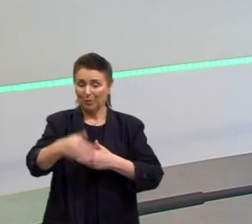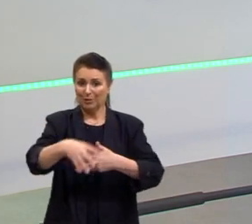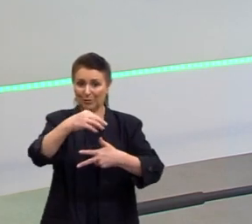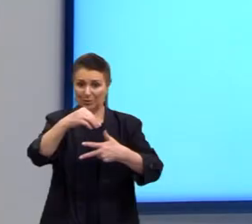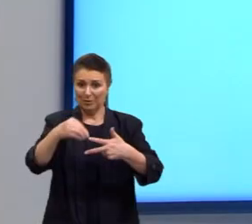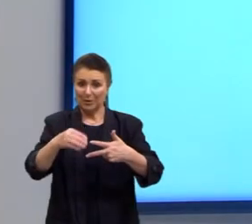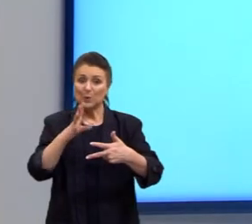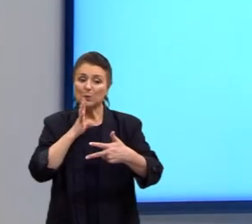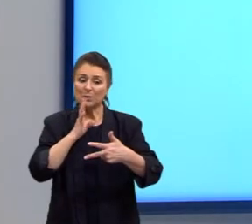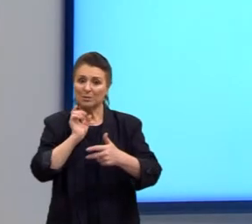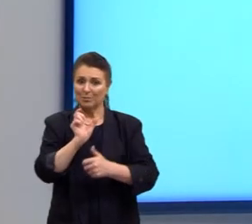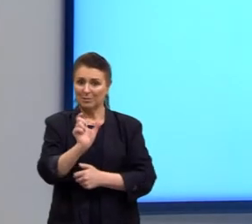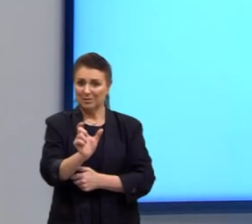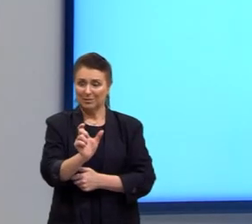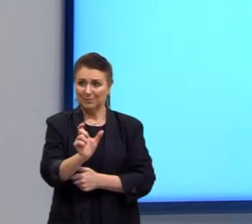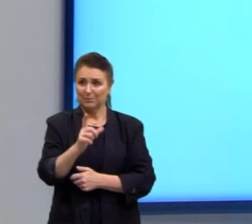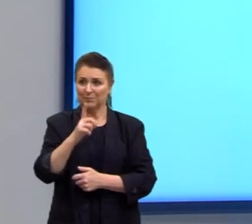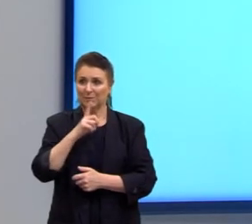questão,